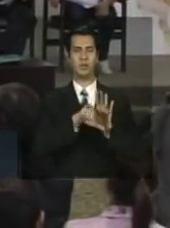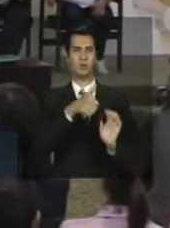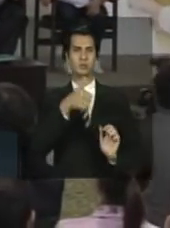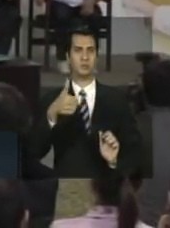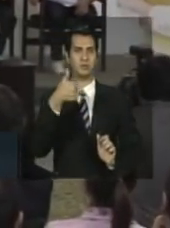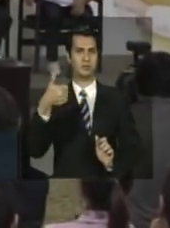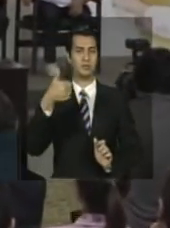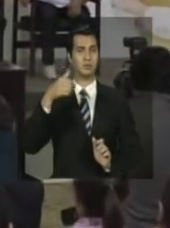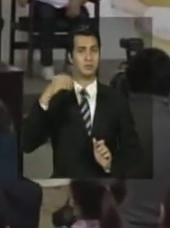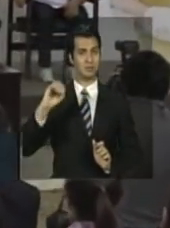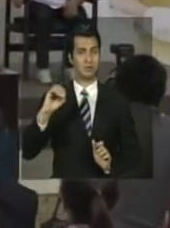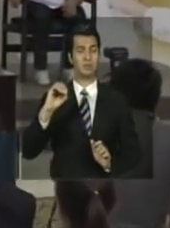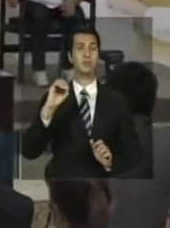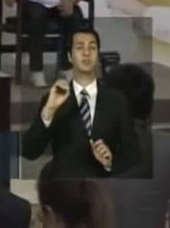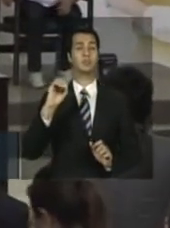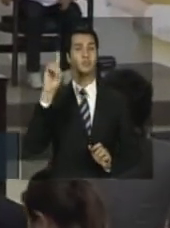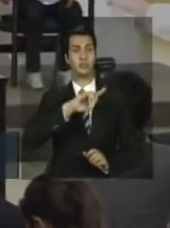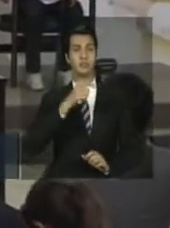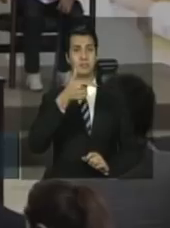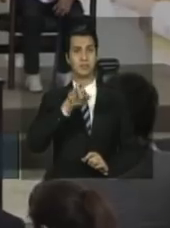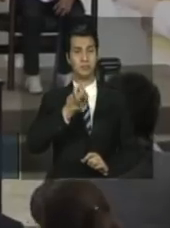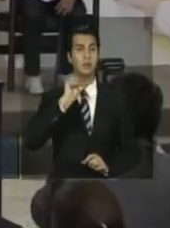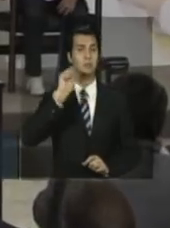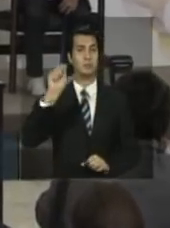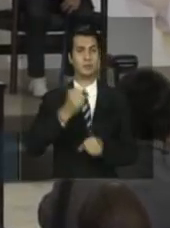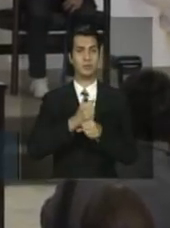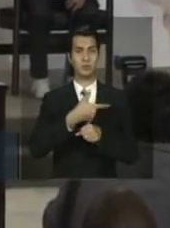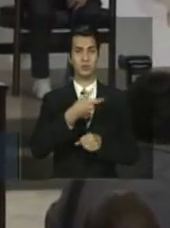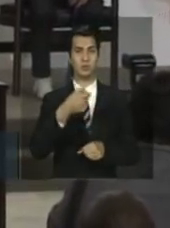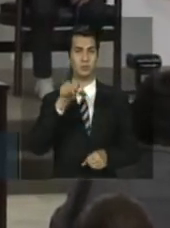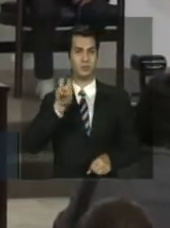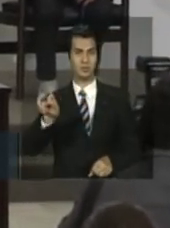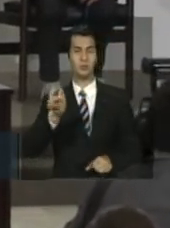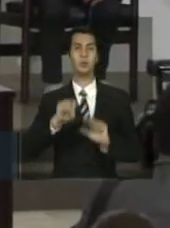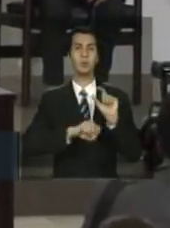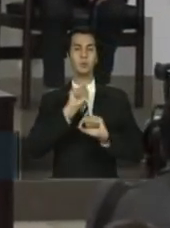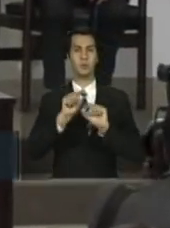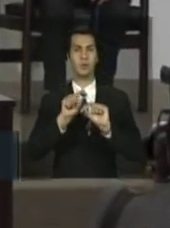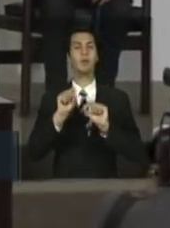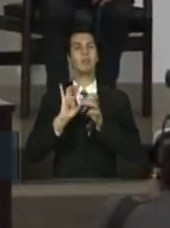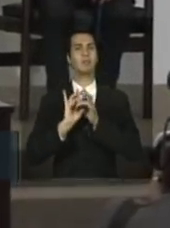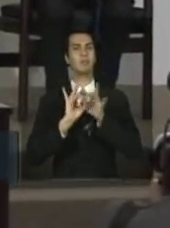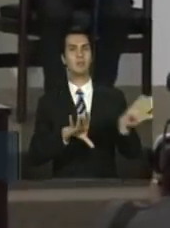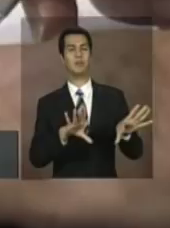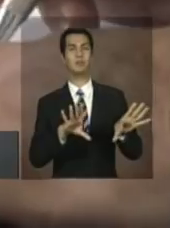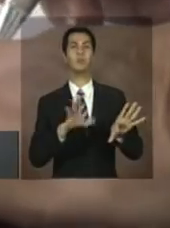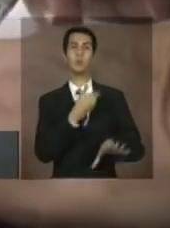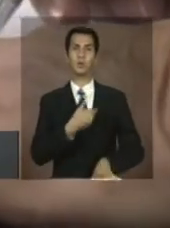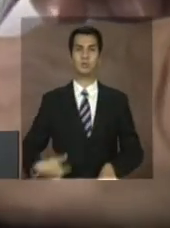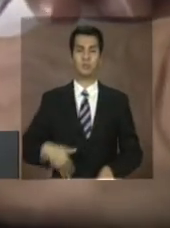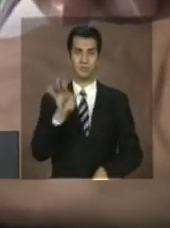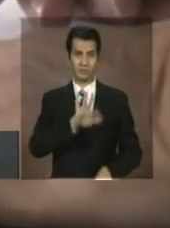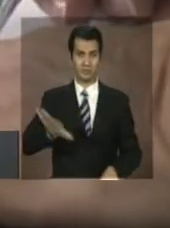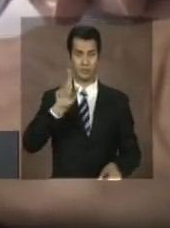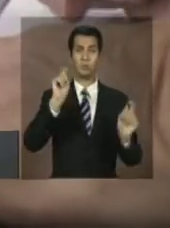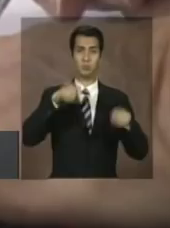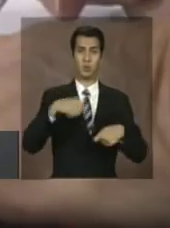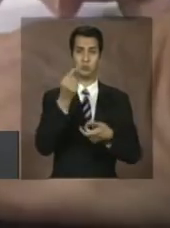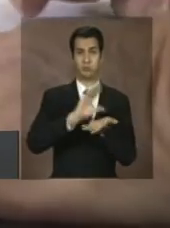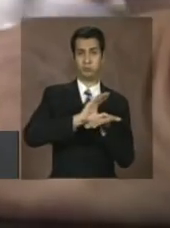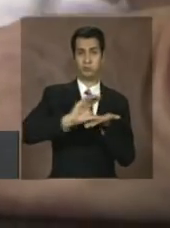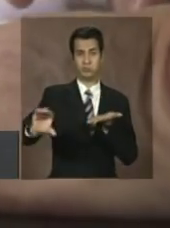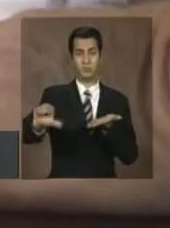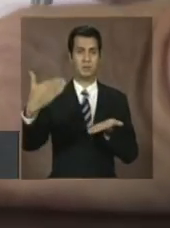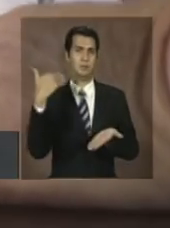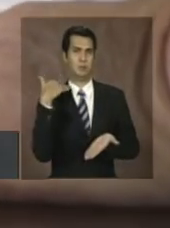.110 de 25 de abril de 2005 para autorizar a União a conceder a instituições financeiras subvenção